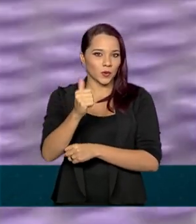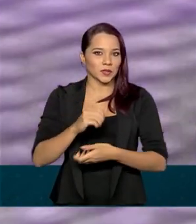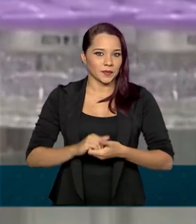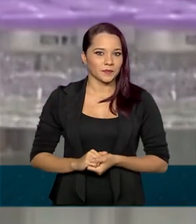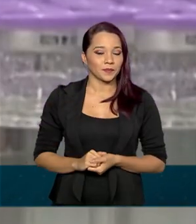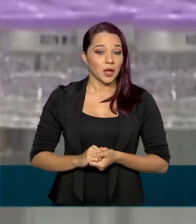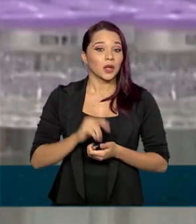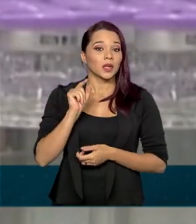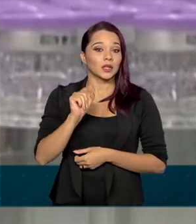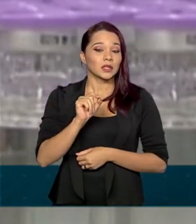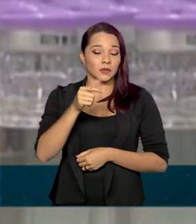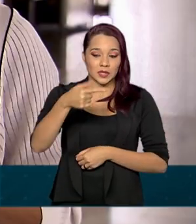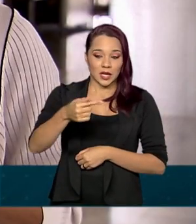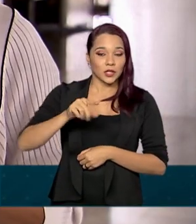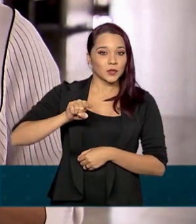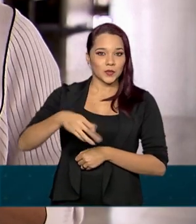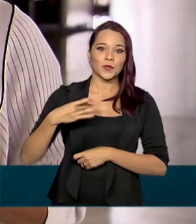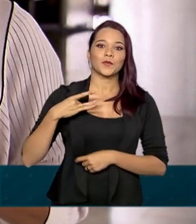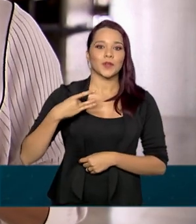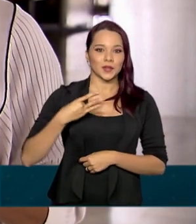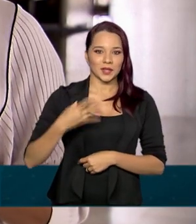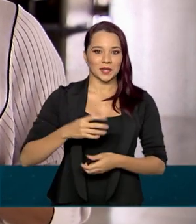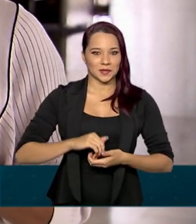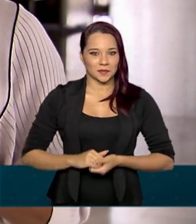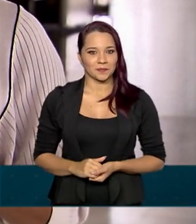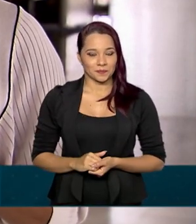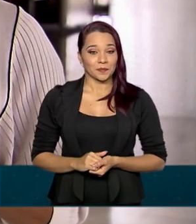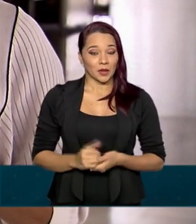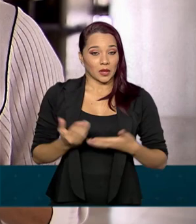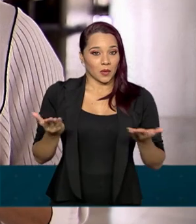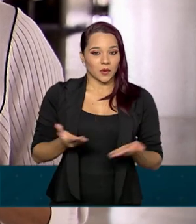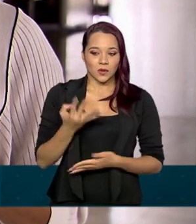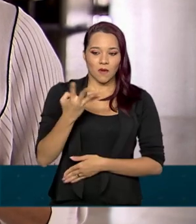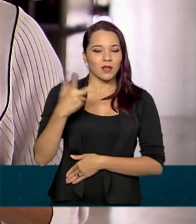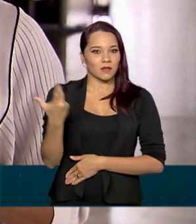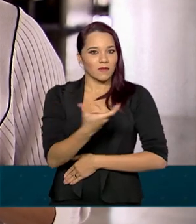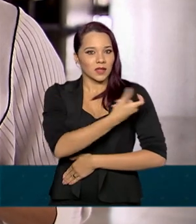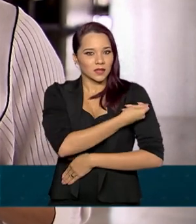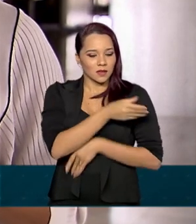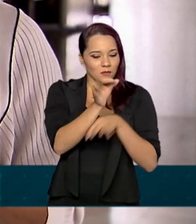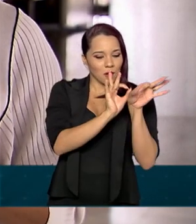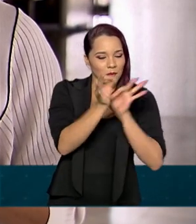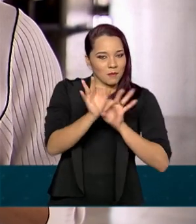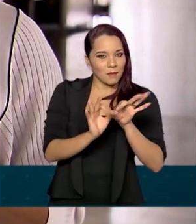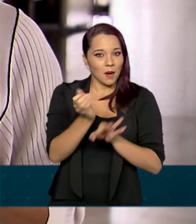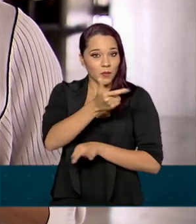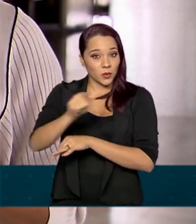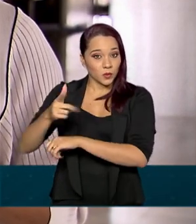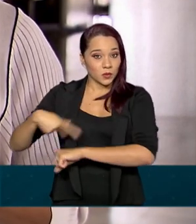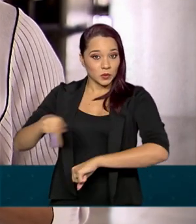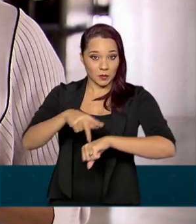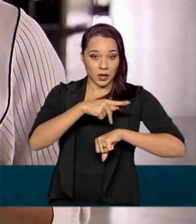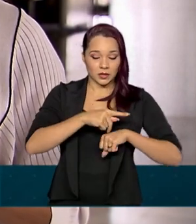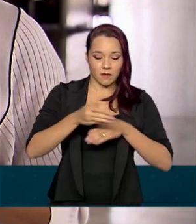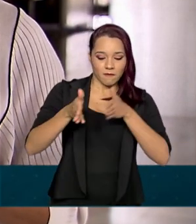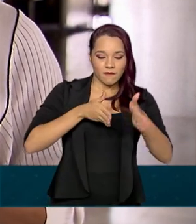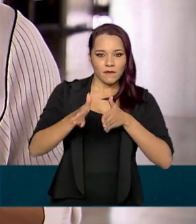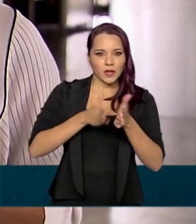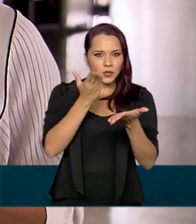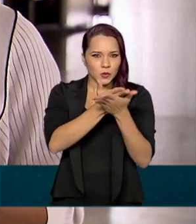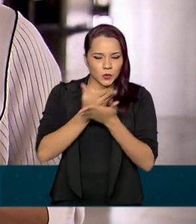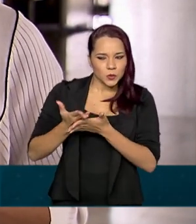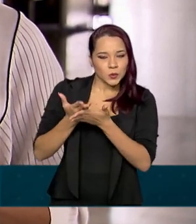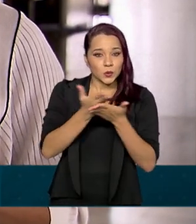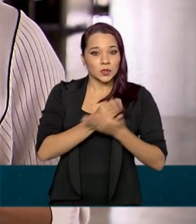com participação de 7 mil voluntários. Atualmente, quatro vacinas desenvolvidas por outros países estão em fase de estudos